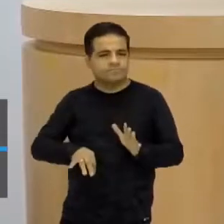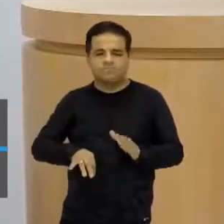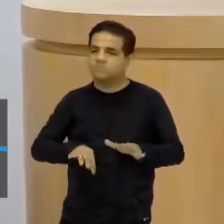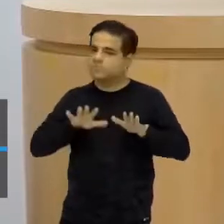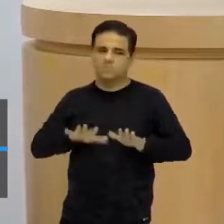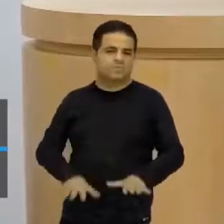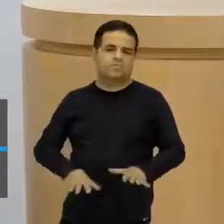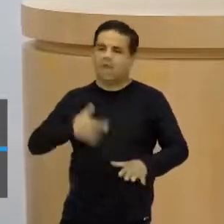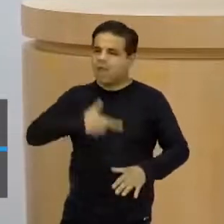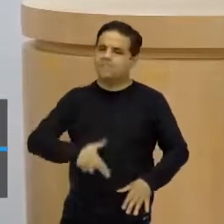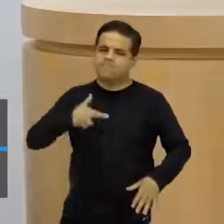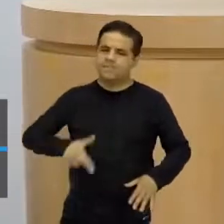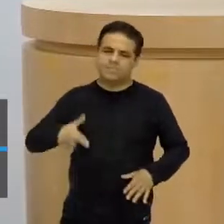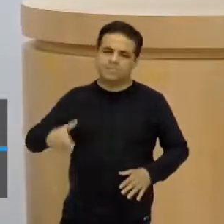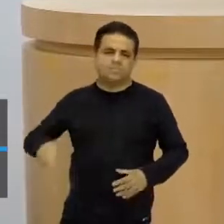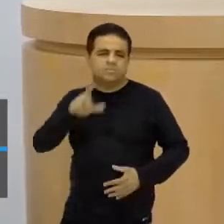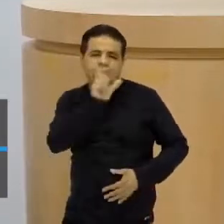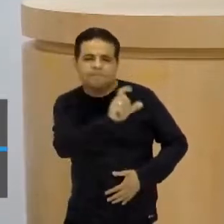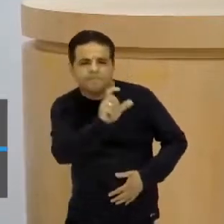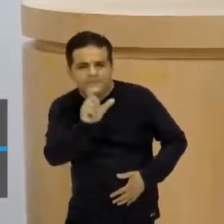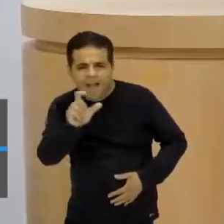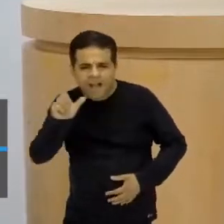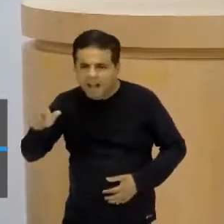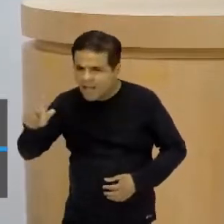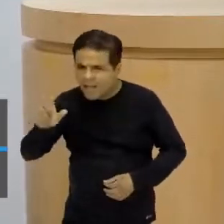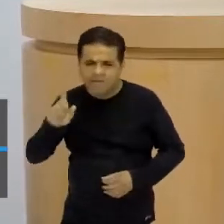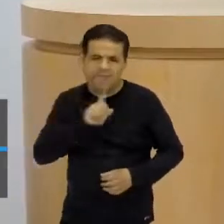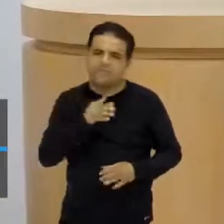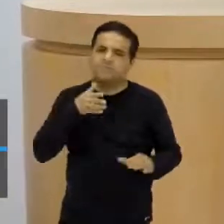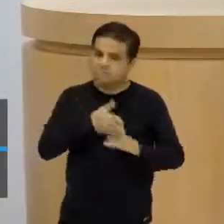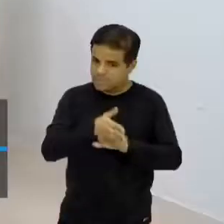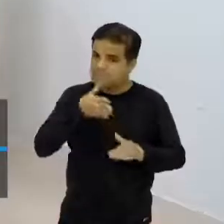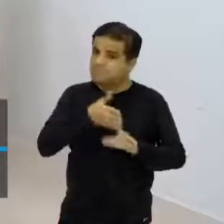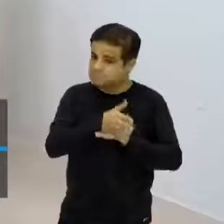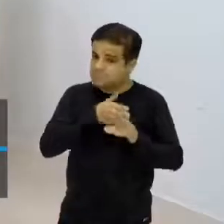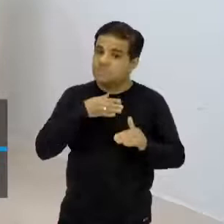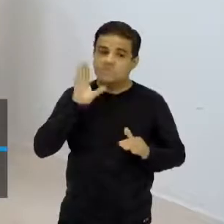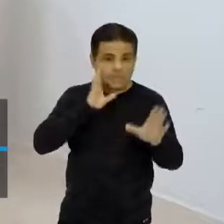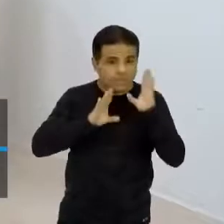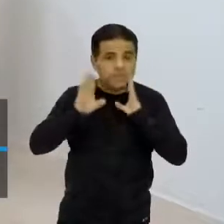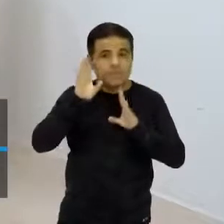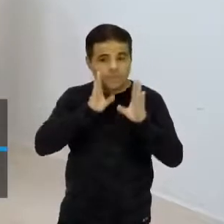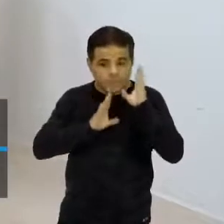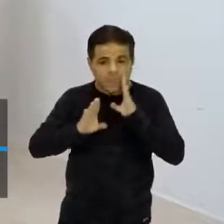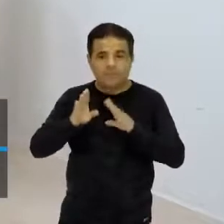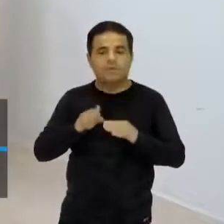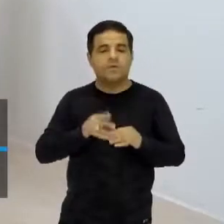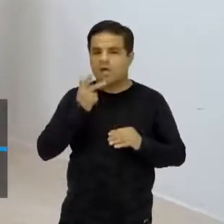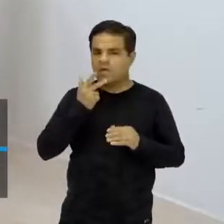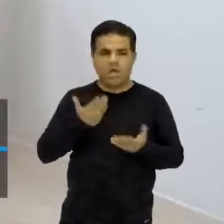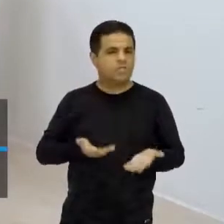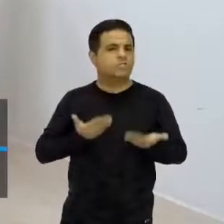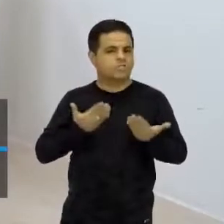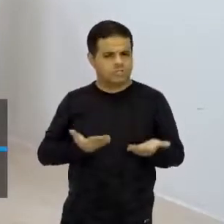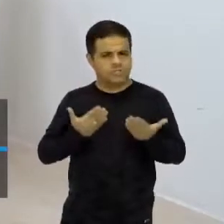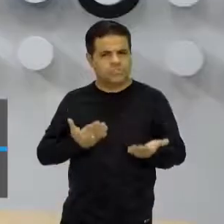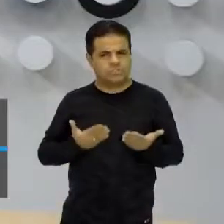ficar repetindo palavras. Mas vocês estão participando aqui, olha que legal. Legal, nossa, em vez de jovens,